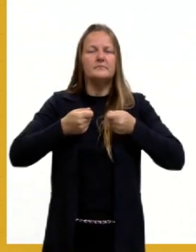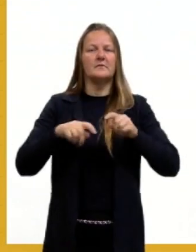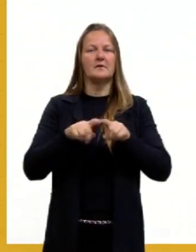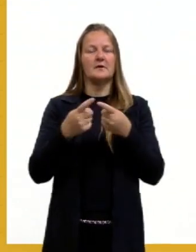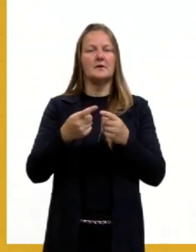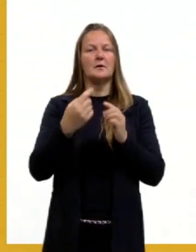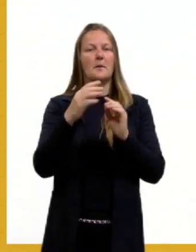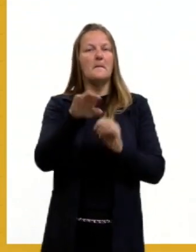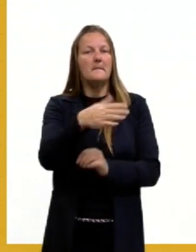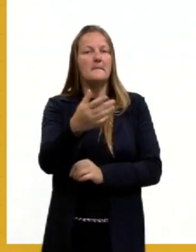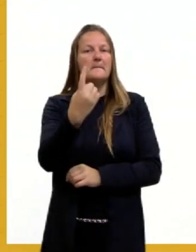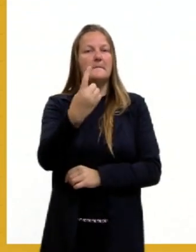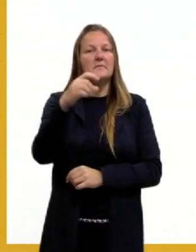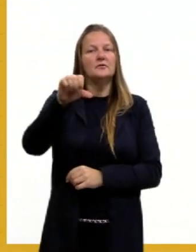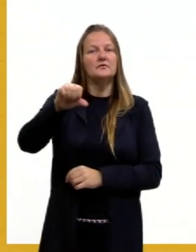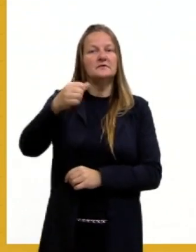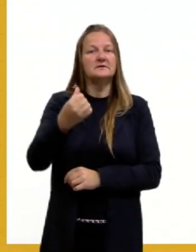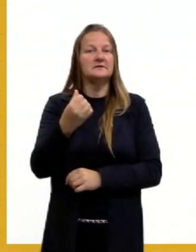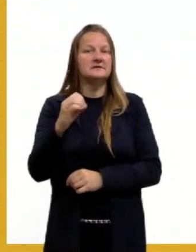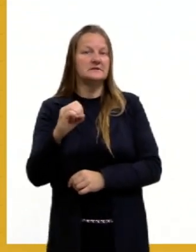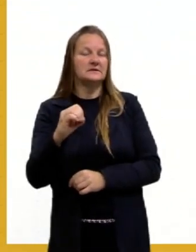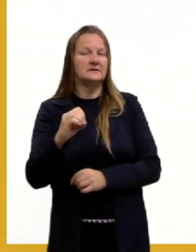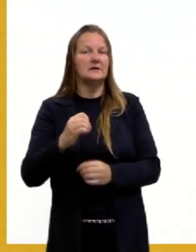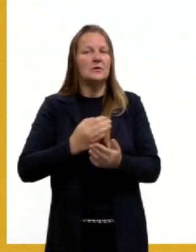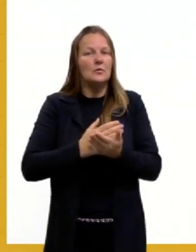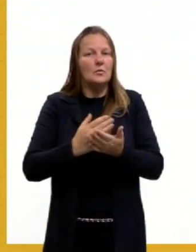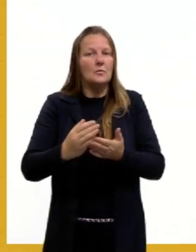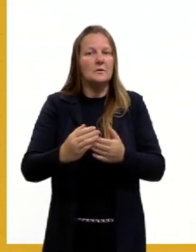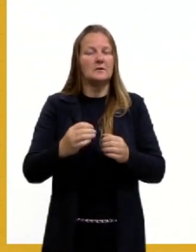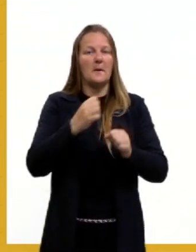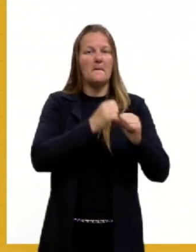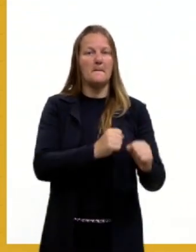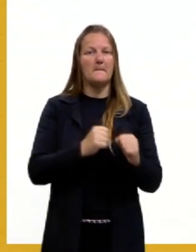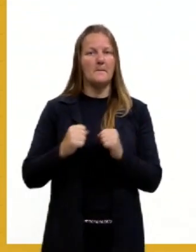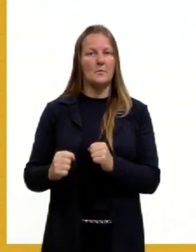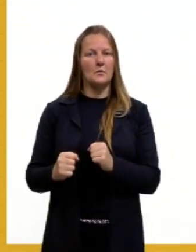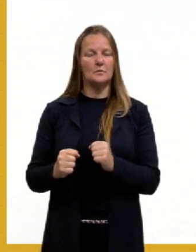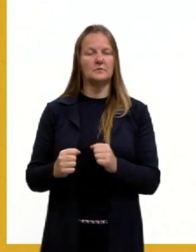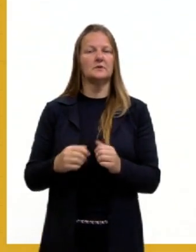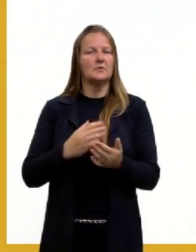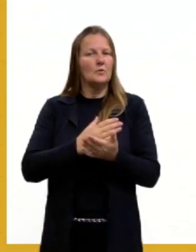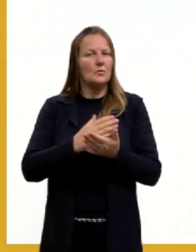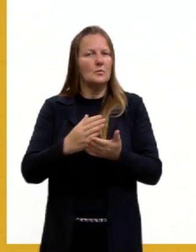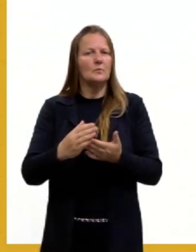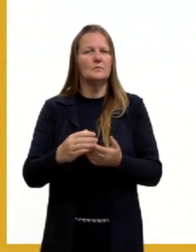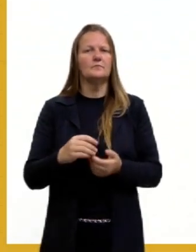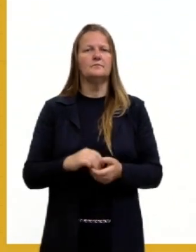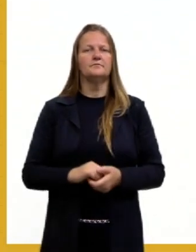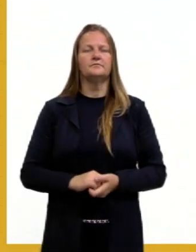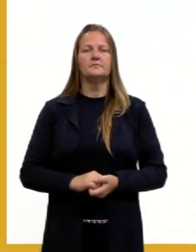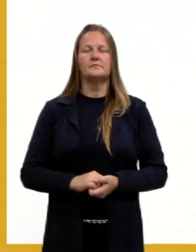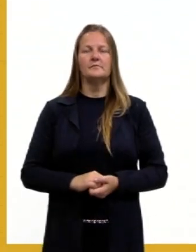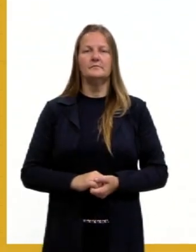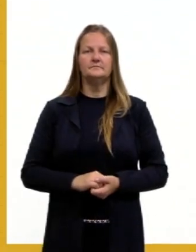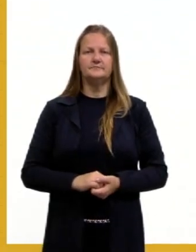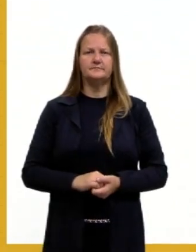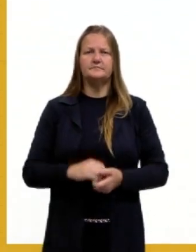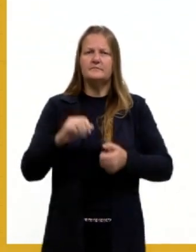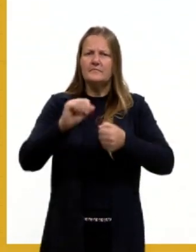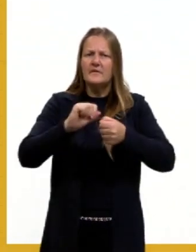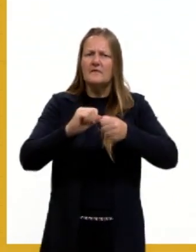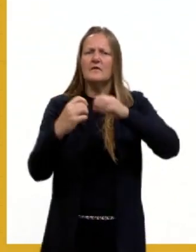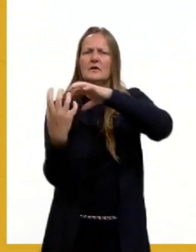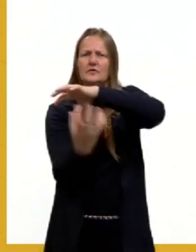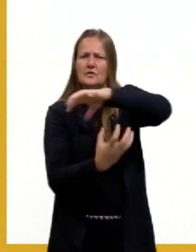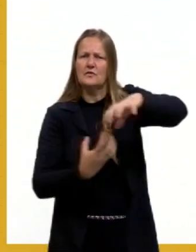né, no, no, no poder, esse, essa galera, né, dos ayatolás, principalmente o ayatolá Khomeini, ele faz a revolução,